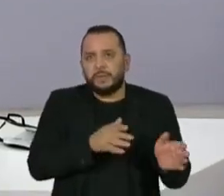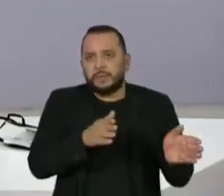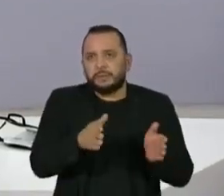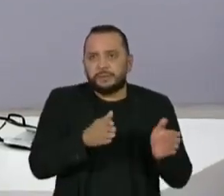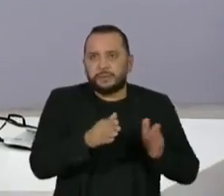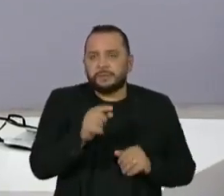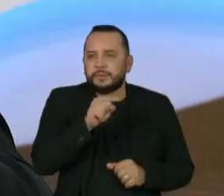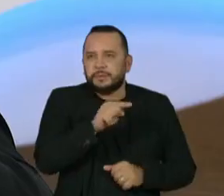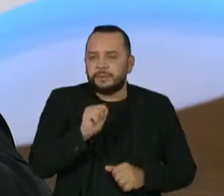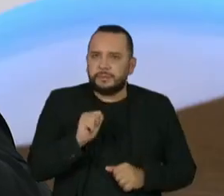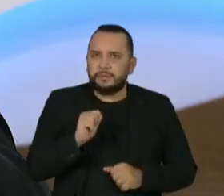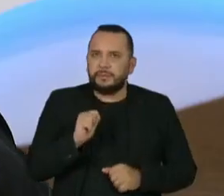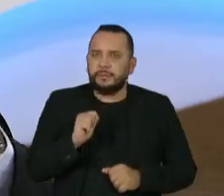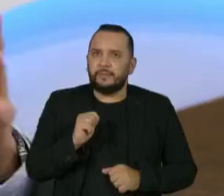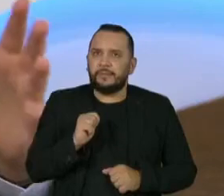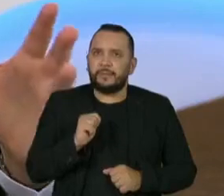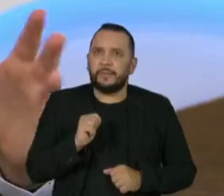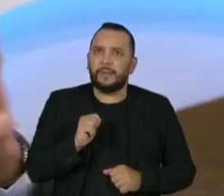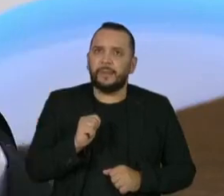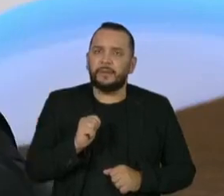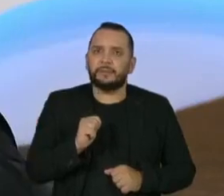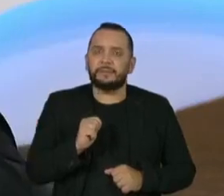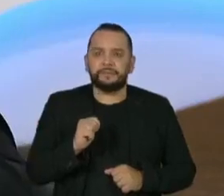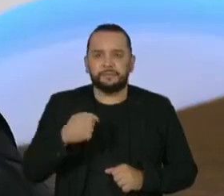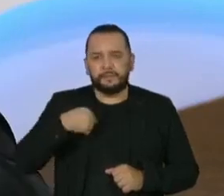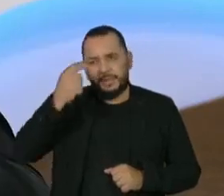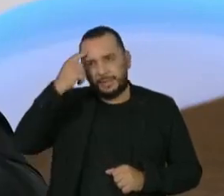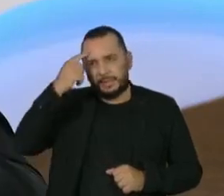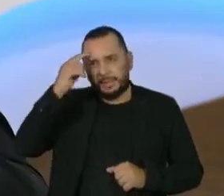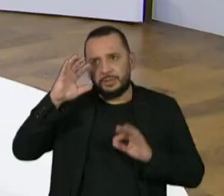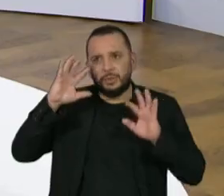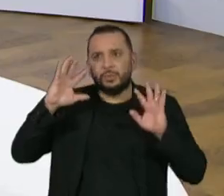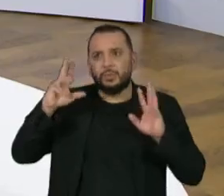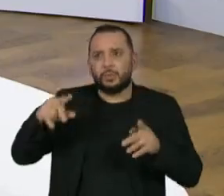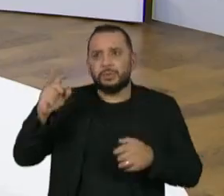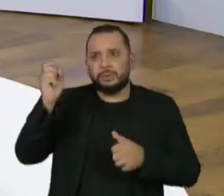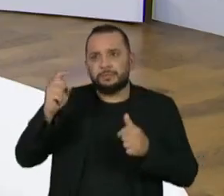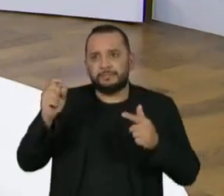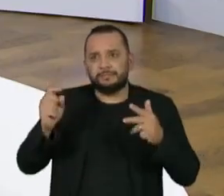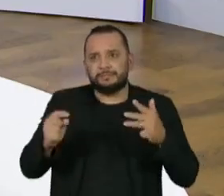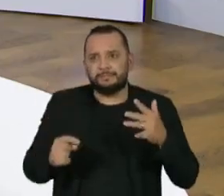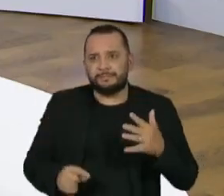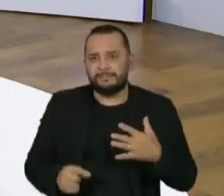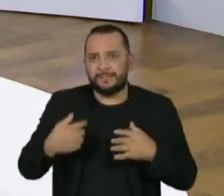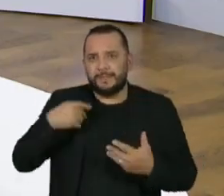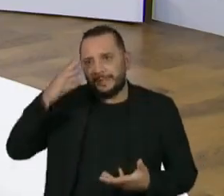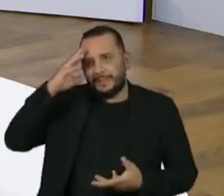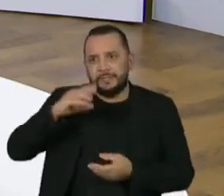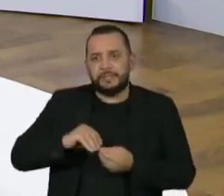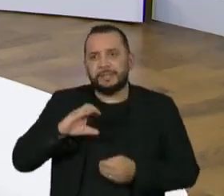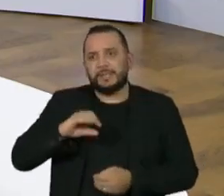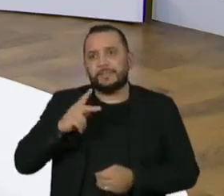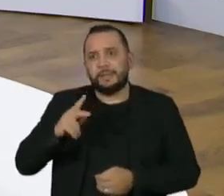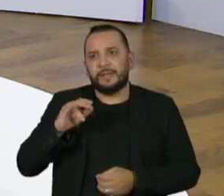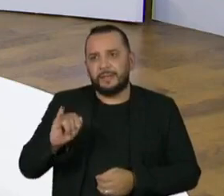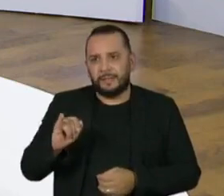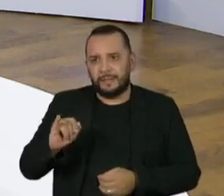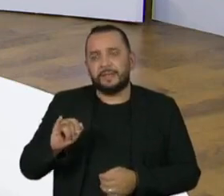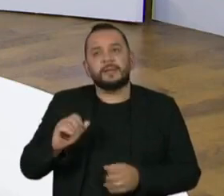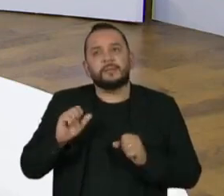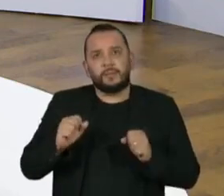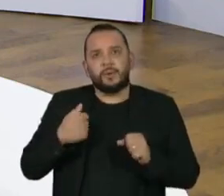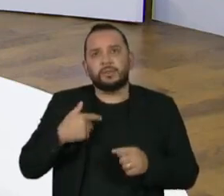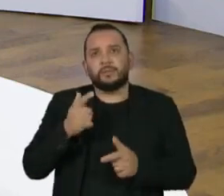a opção foi de, considerando todas essas circunstâncias, entendendo que uma CPI poderia, inclusive, gerar uma insegurança